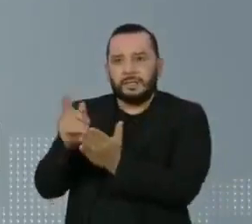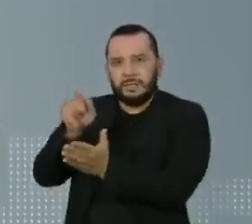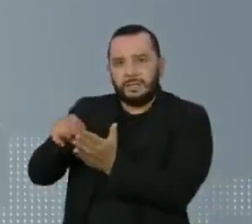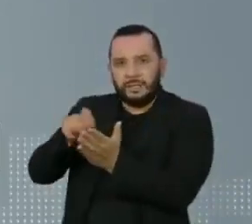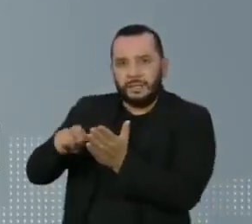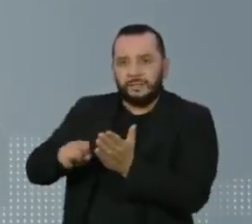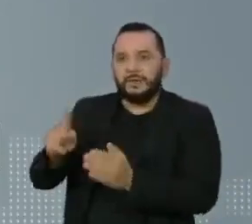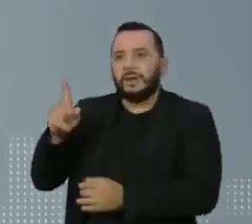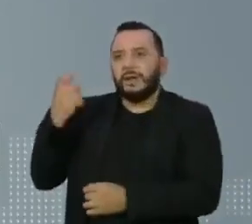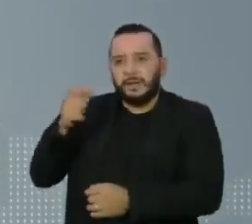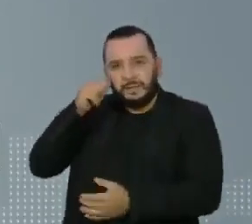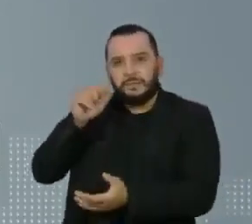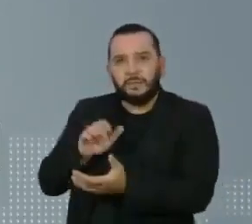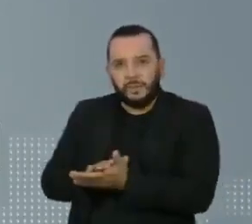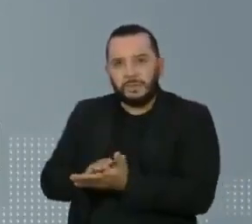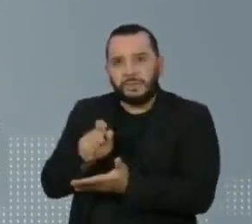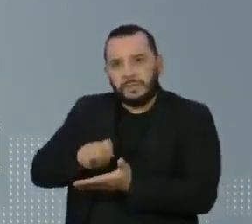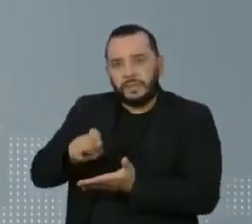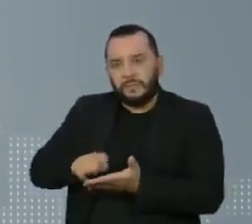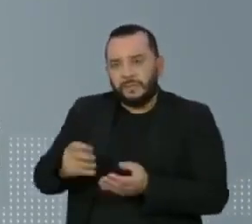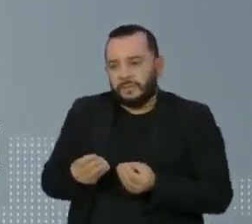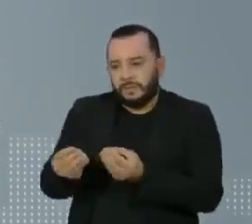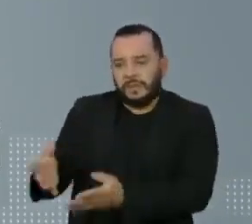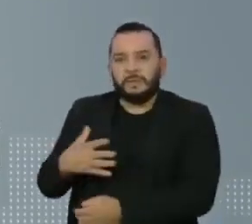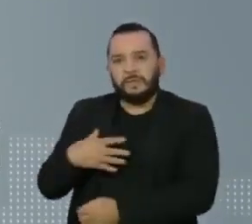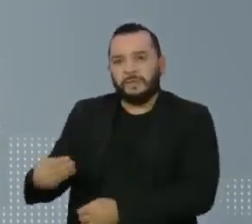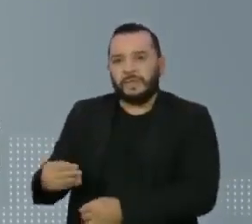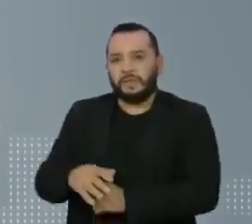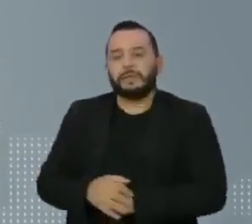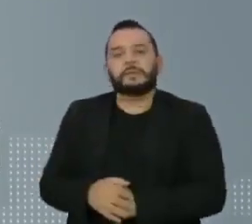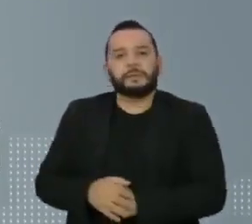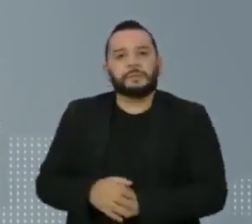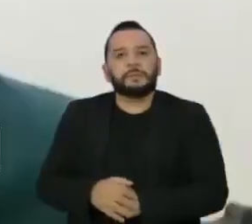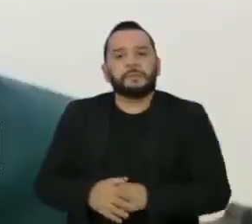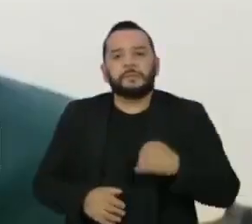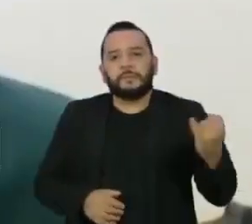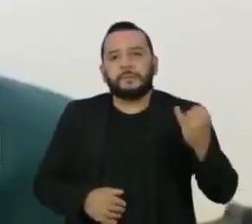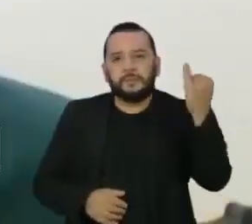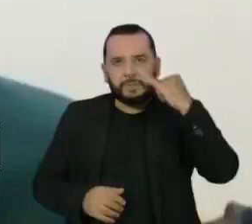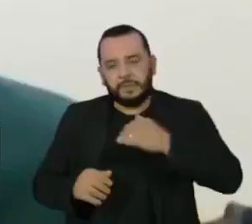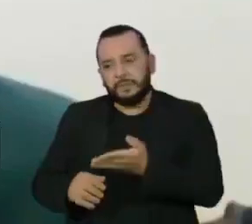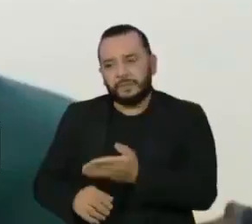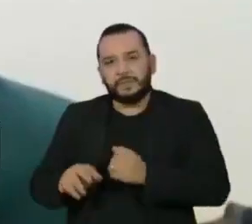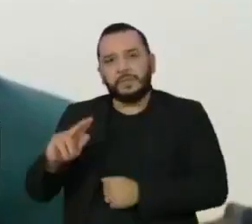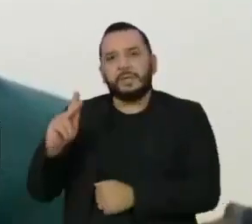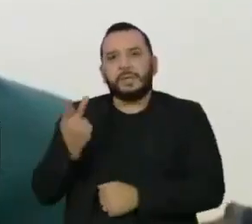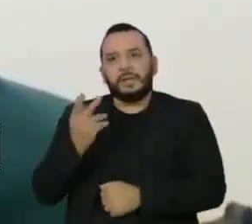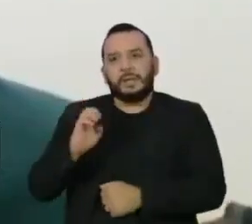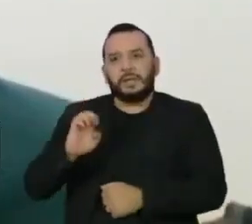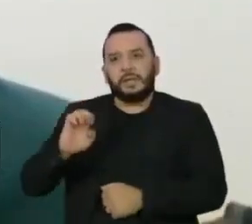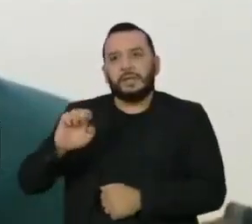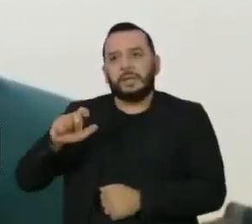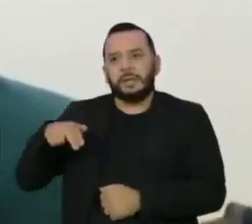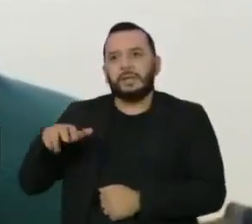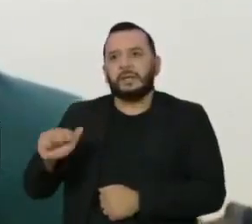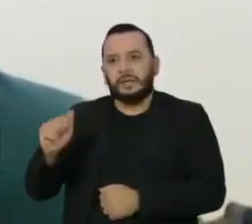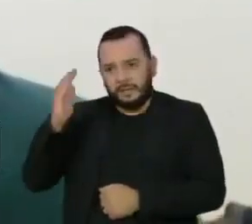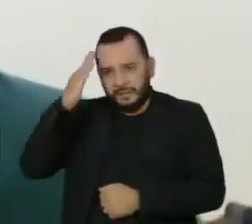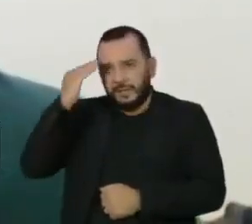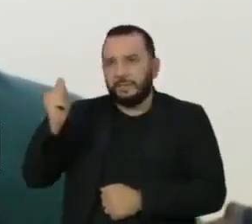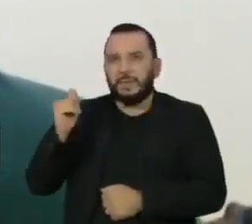a história da ex-companheira para a filha. É importante a Helena saber a história, o que aconteceu,